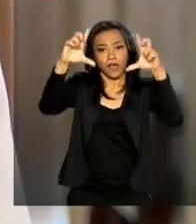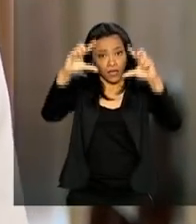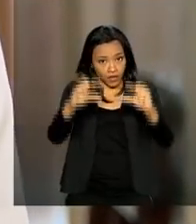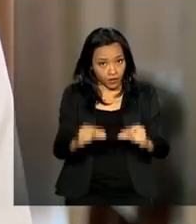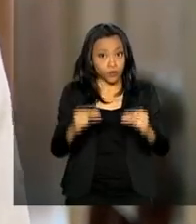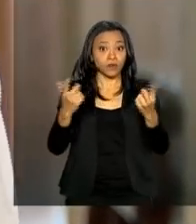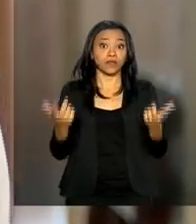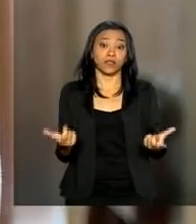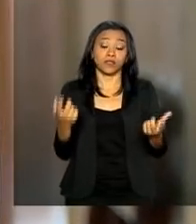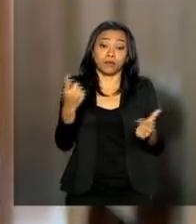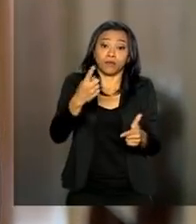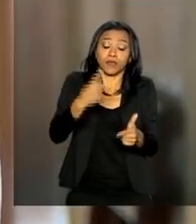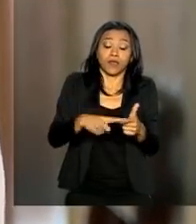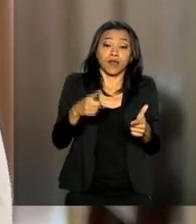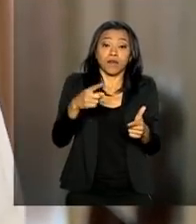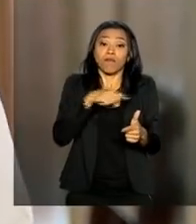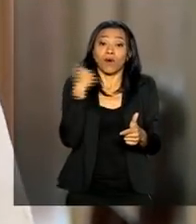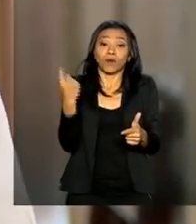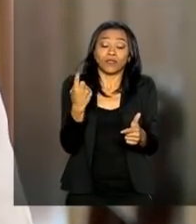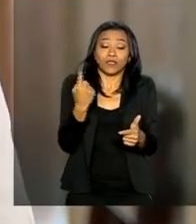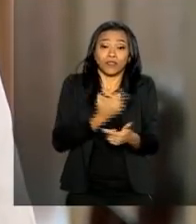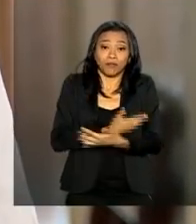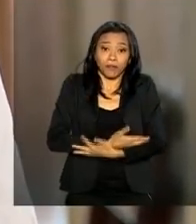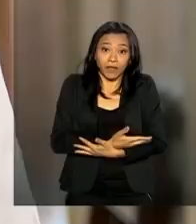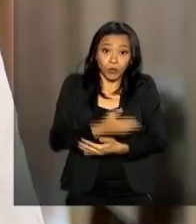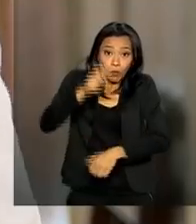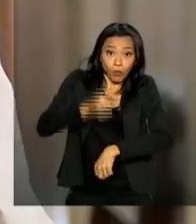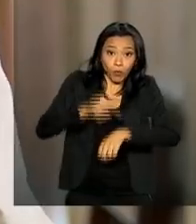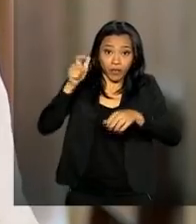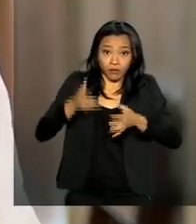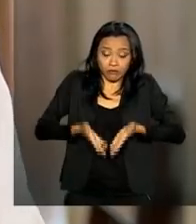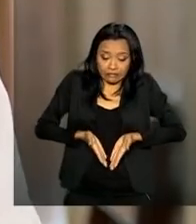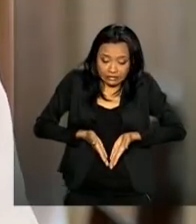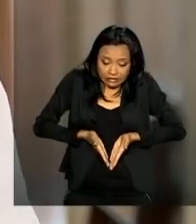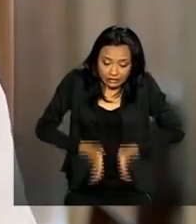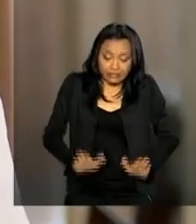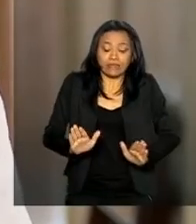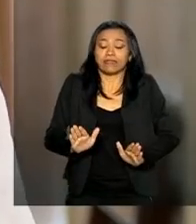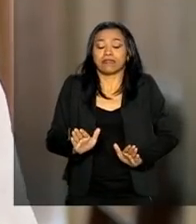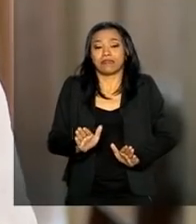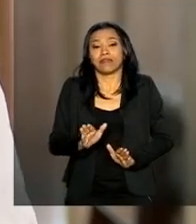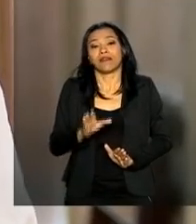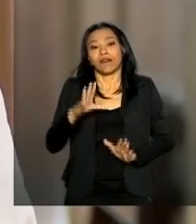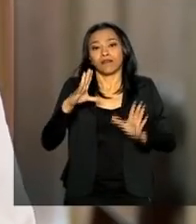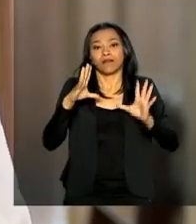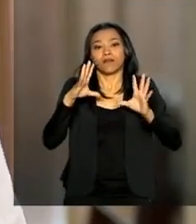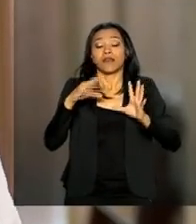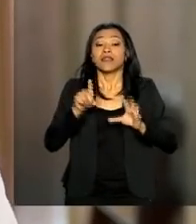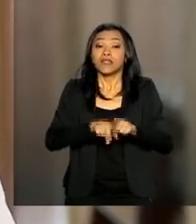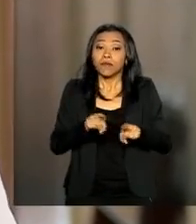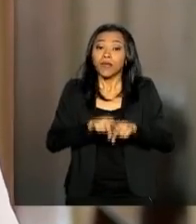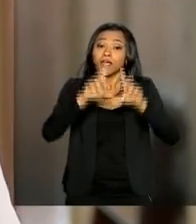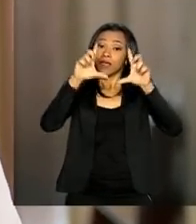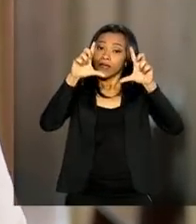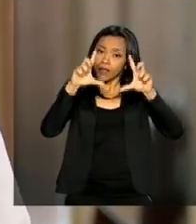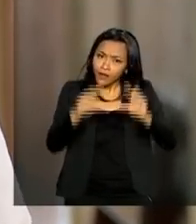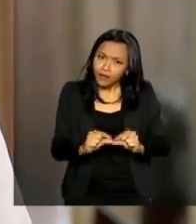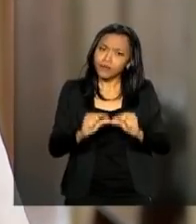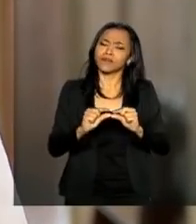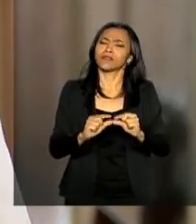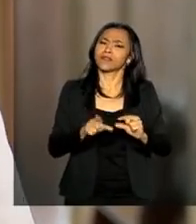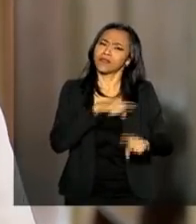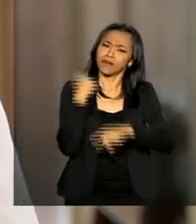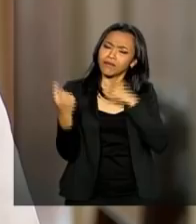casos de asfixia de bebês durante o trabalho de parto e assim contribuir com a redução da mortalidade de